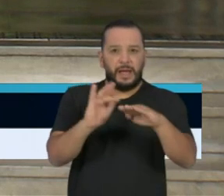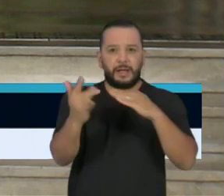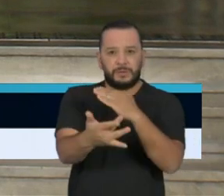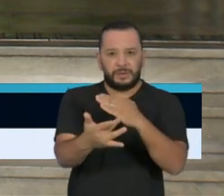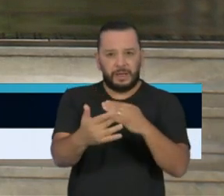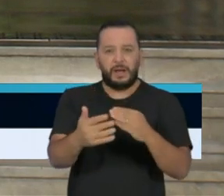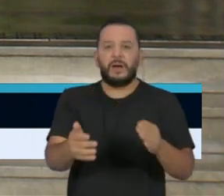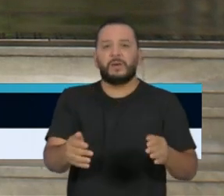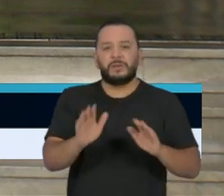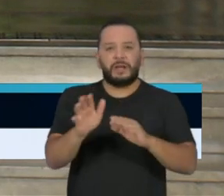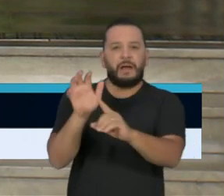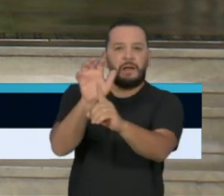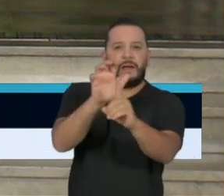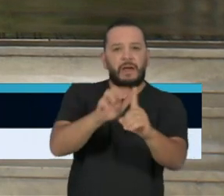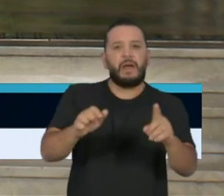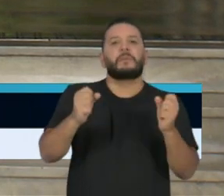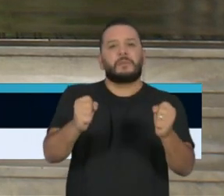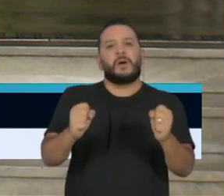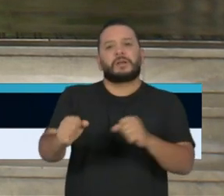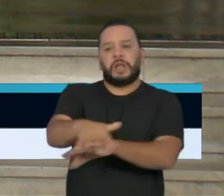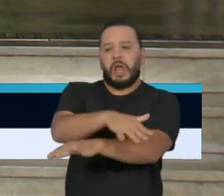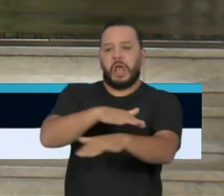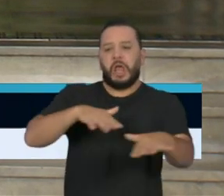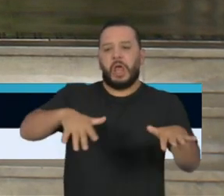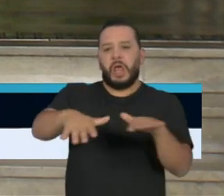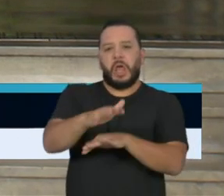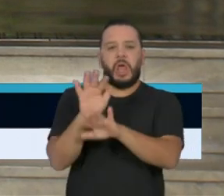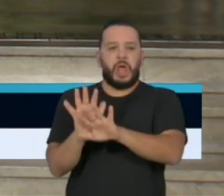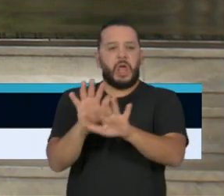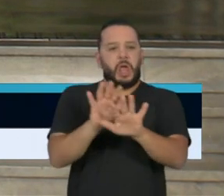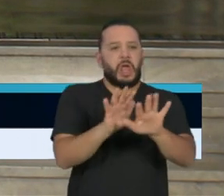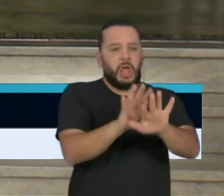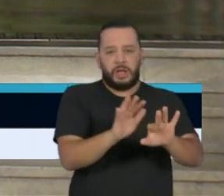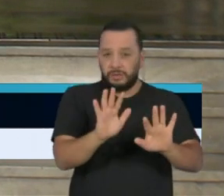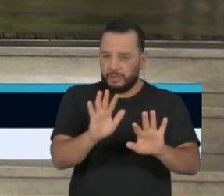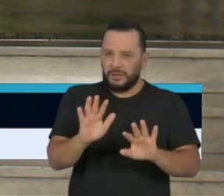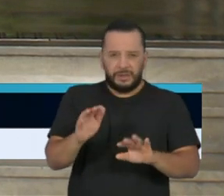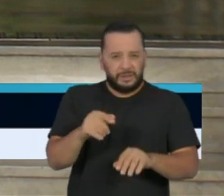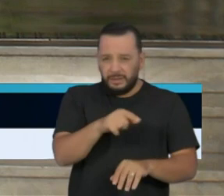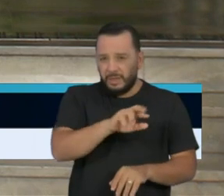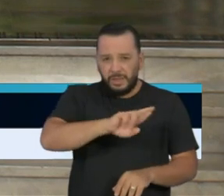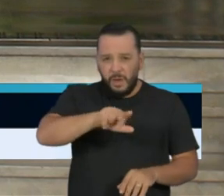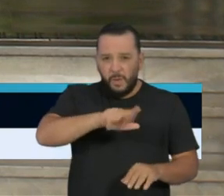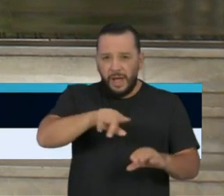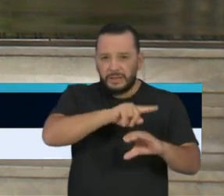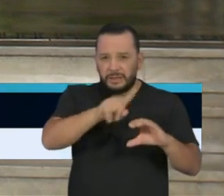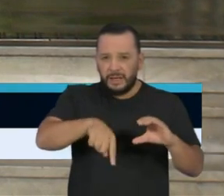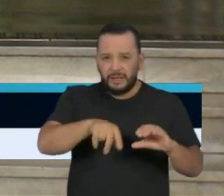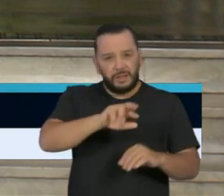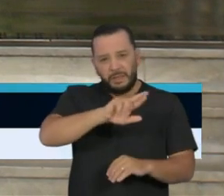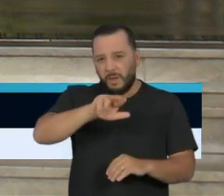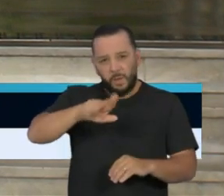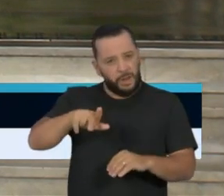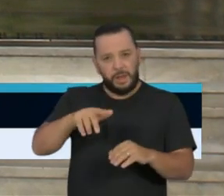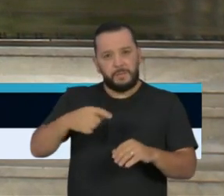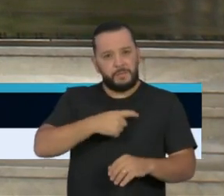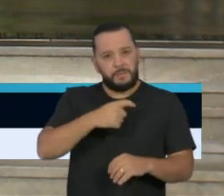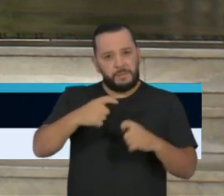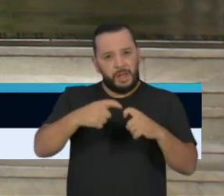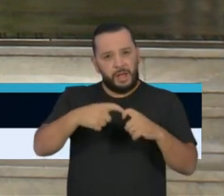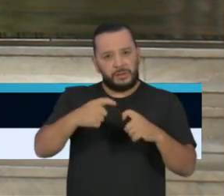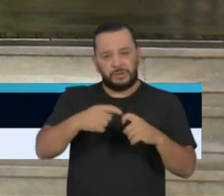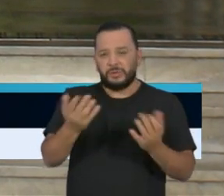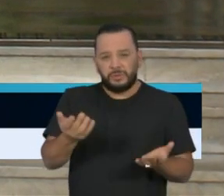aglomerações. Não dê atenção àqueles que não são da área médica, não são da ciência e que, portanto, não são capacitados a